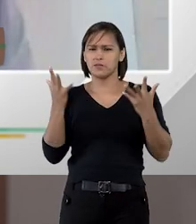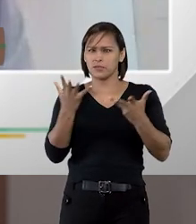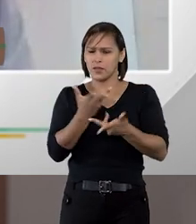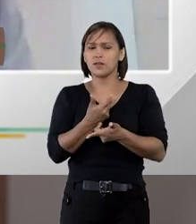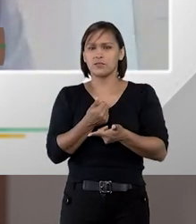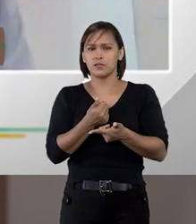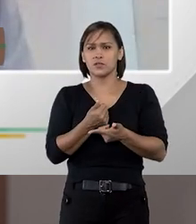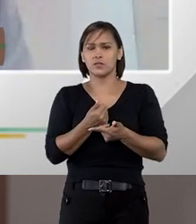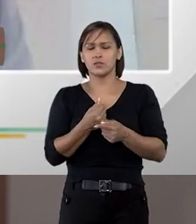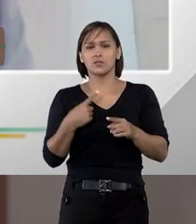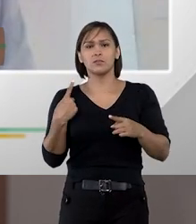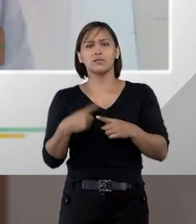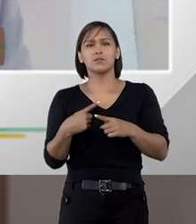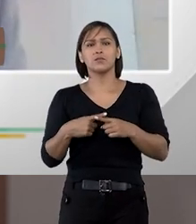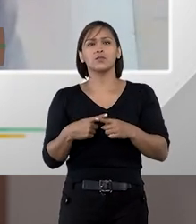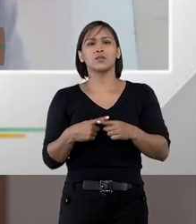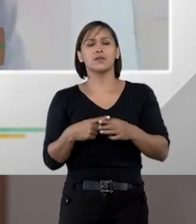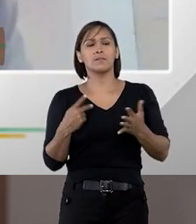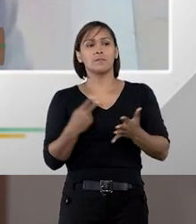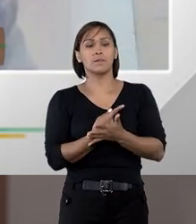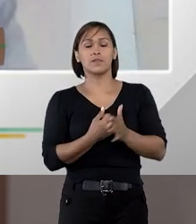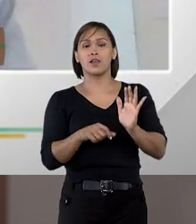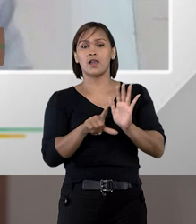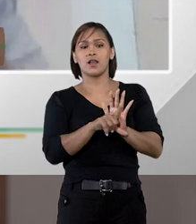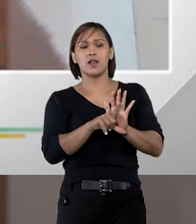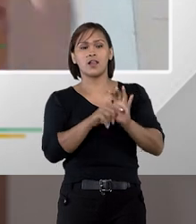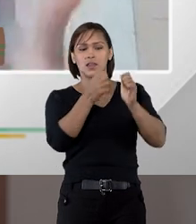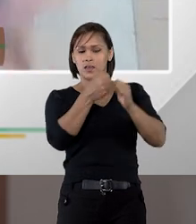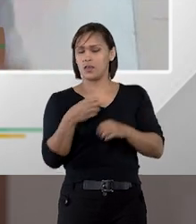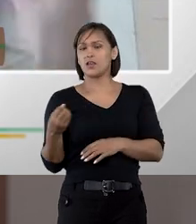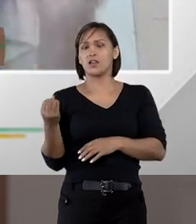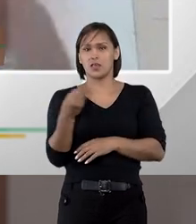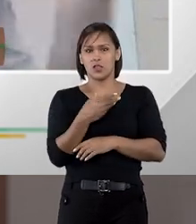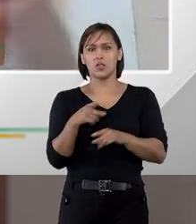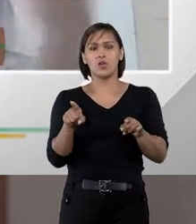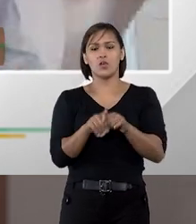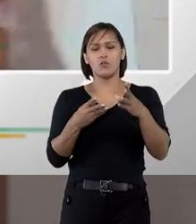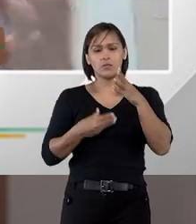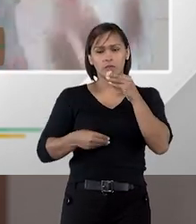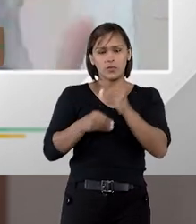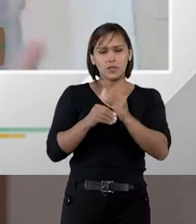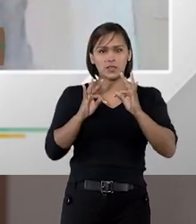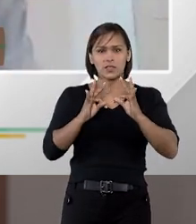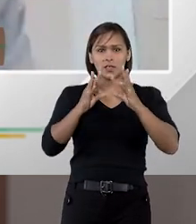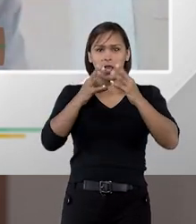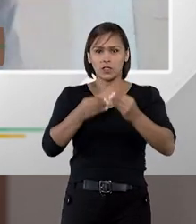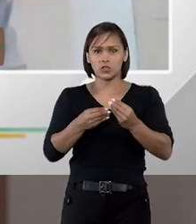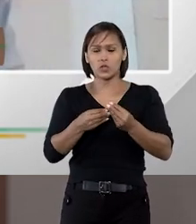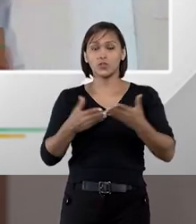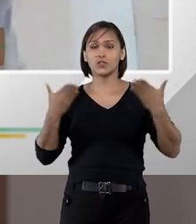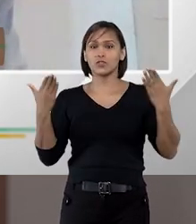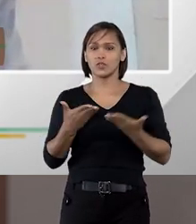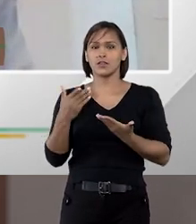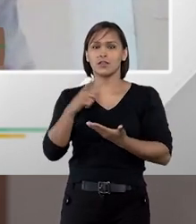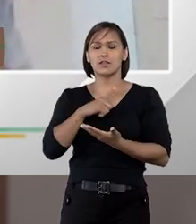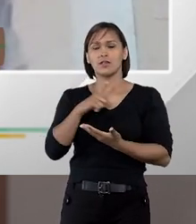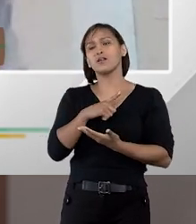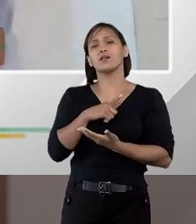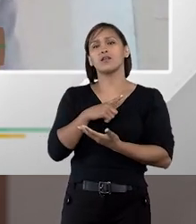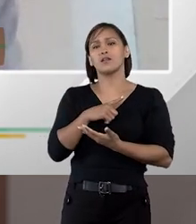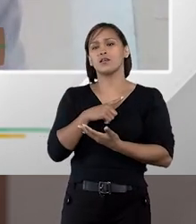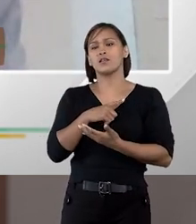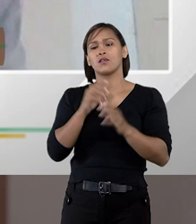é o seguinte ele é uma novidade por integrar todo mundo nós já temos